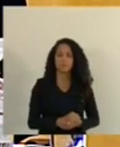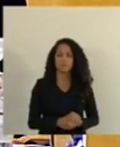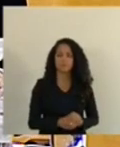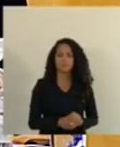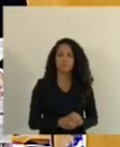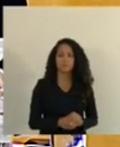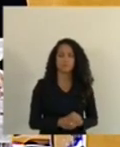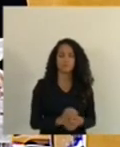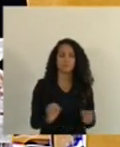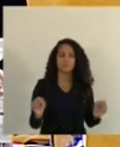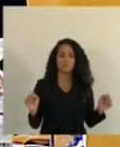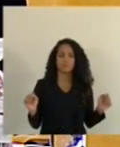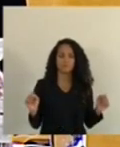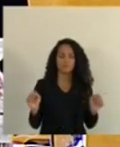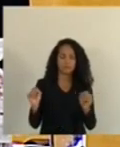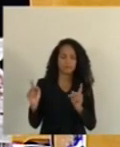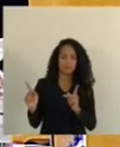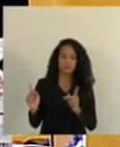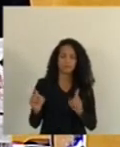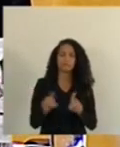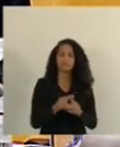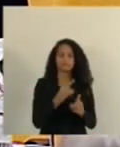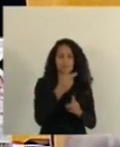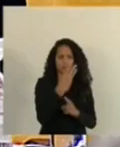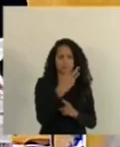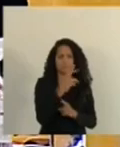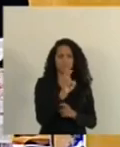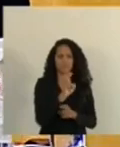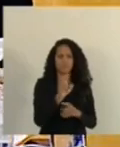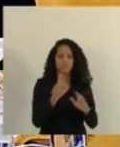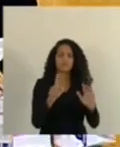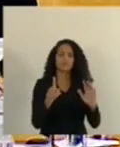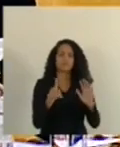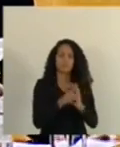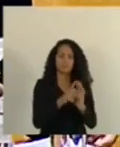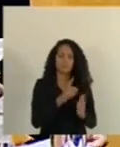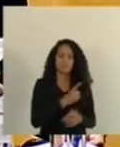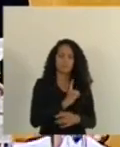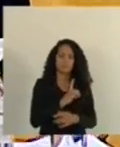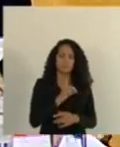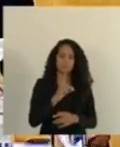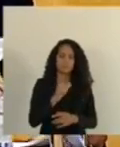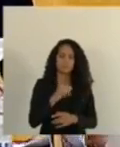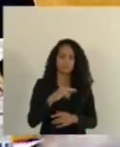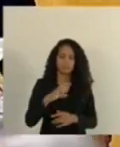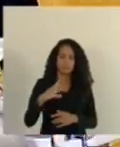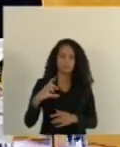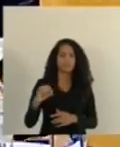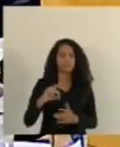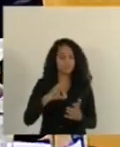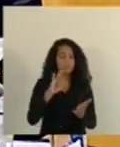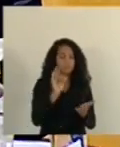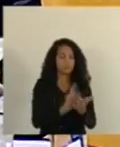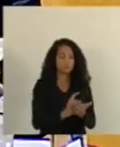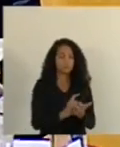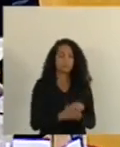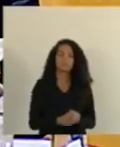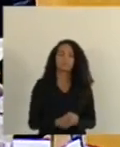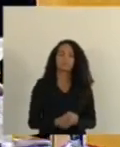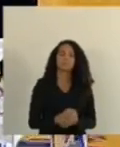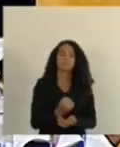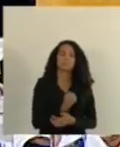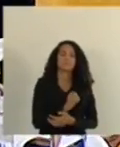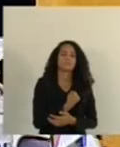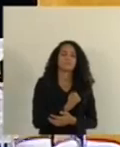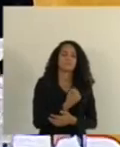Ah, ok, o 35º também, de autoria delegada Danilo Baense, o despacho é igual, oficice, do item